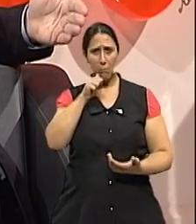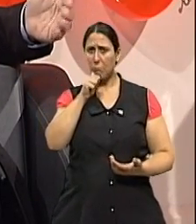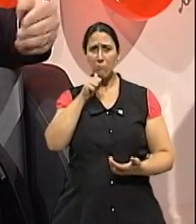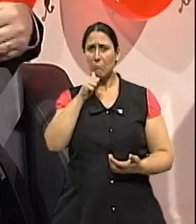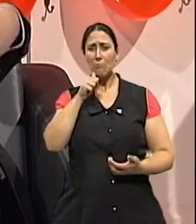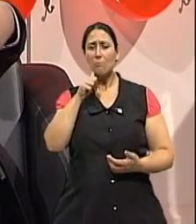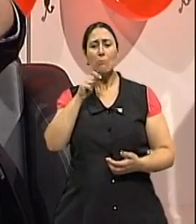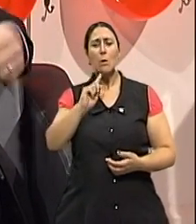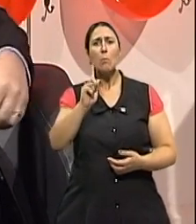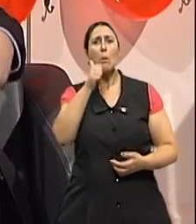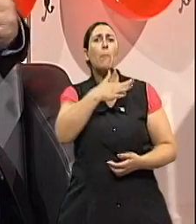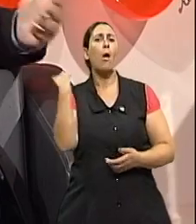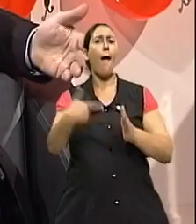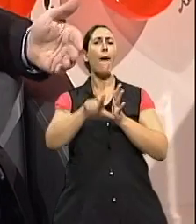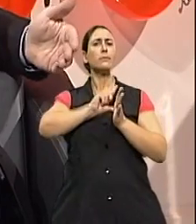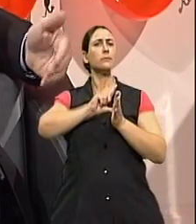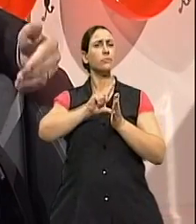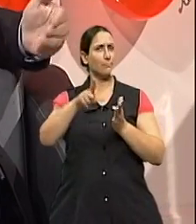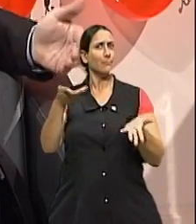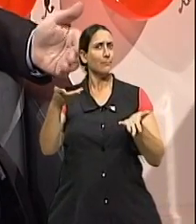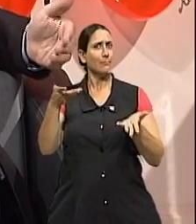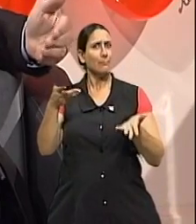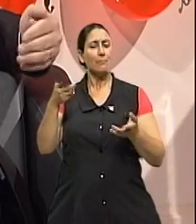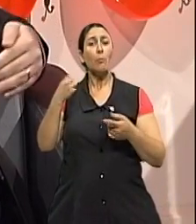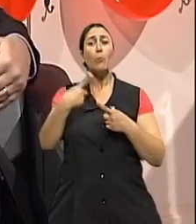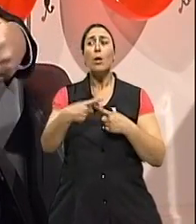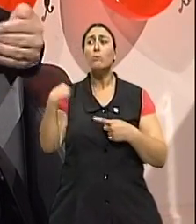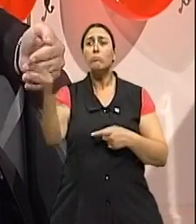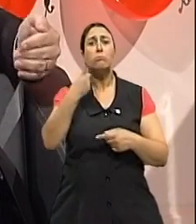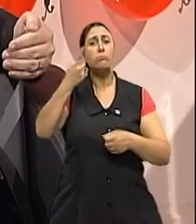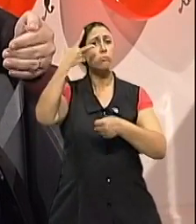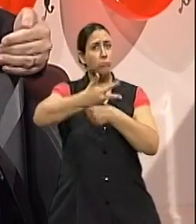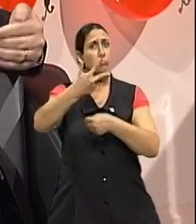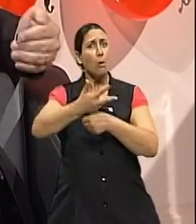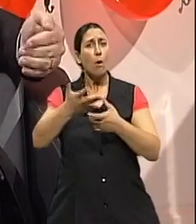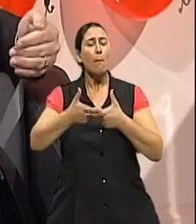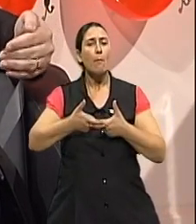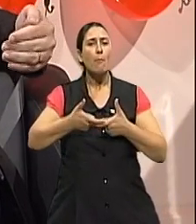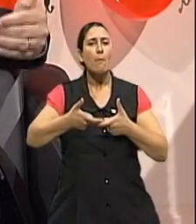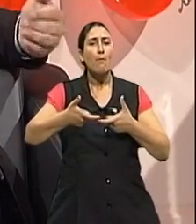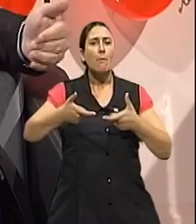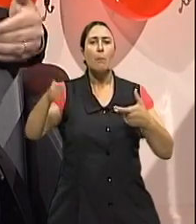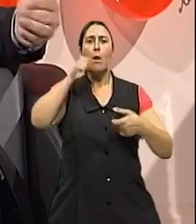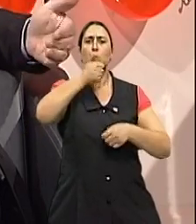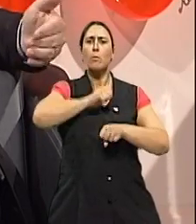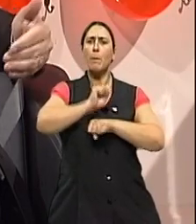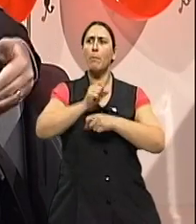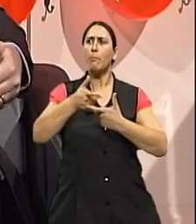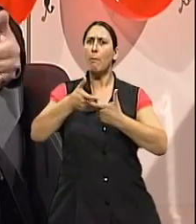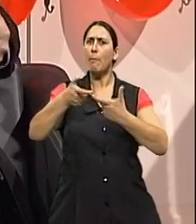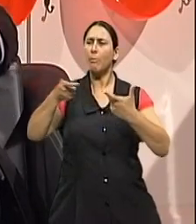menopausa, né? Quer dizer, A velhice é uma coisa velhice é uma coisa nova. E junto com a velhice, obviamente, que existem os